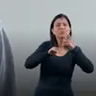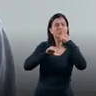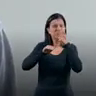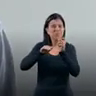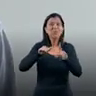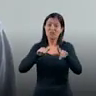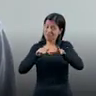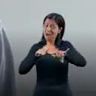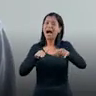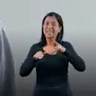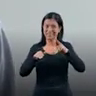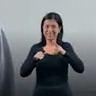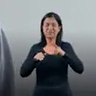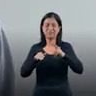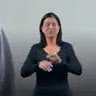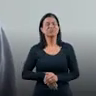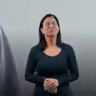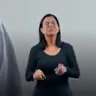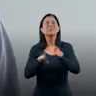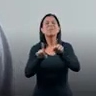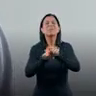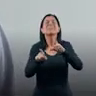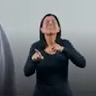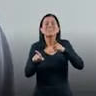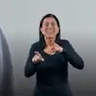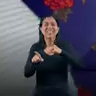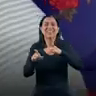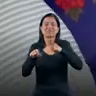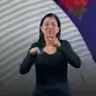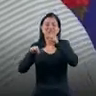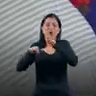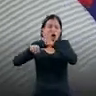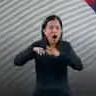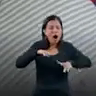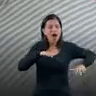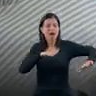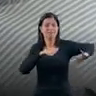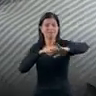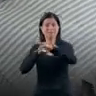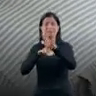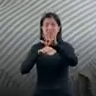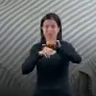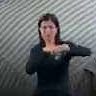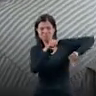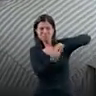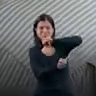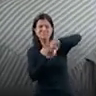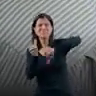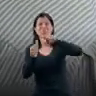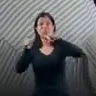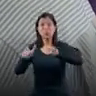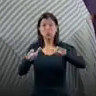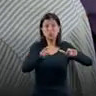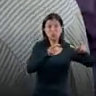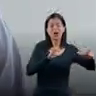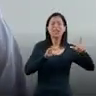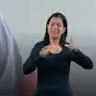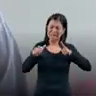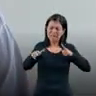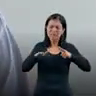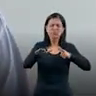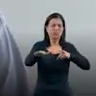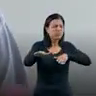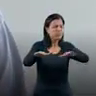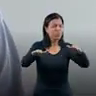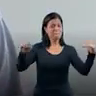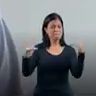tem, infelizmente, de lançamento aí na Orla Noroeste. A partir dessa transformação que vai ser feita com o local, com o DEC, com